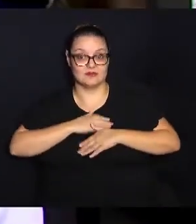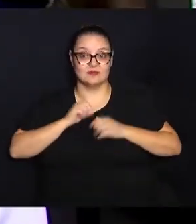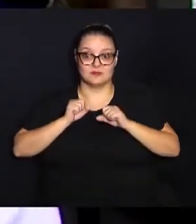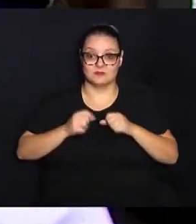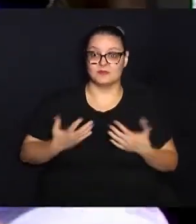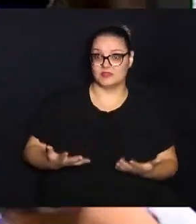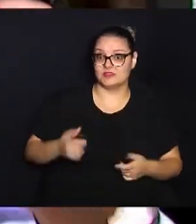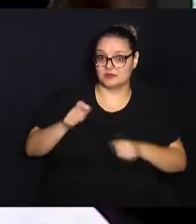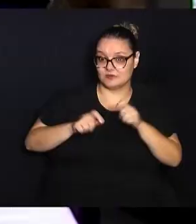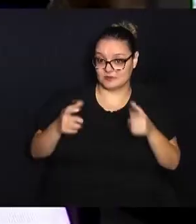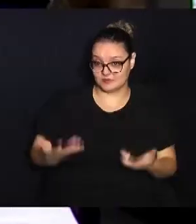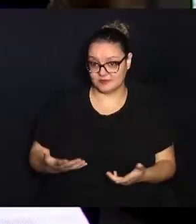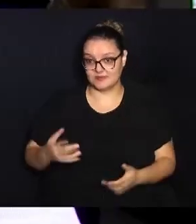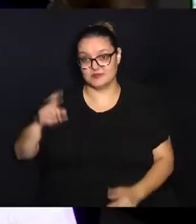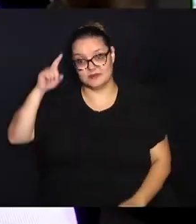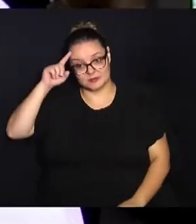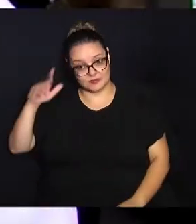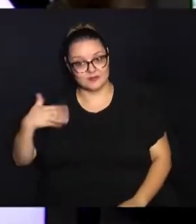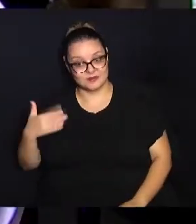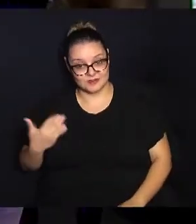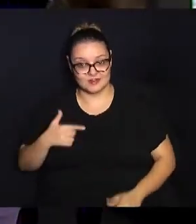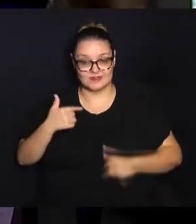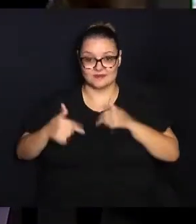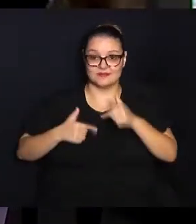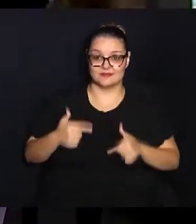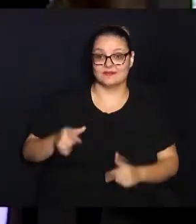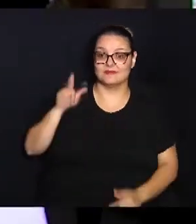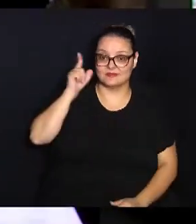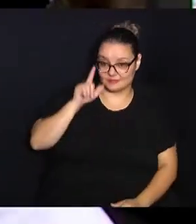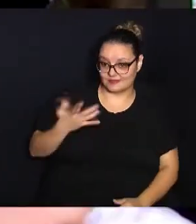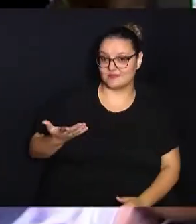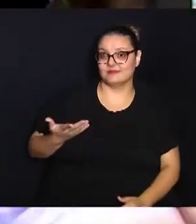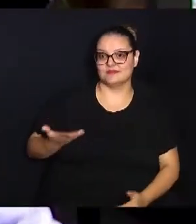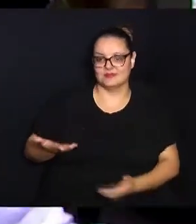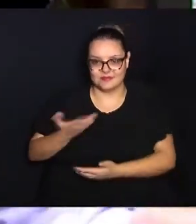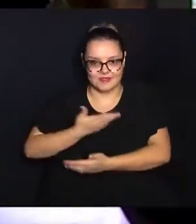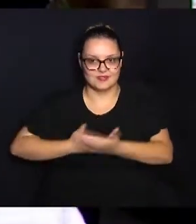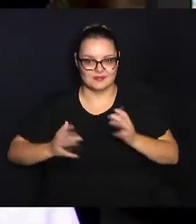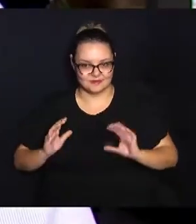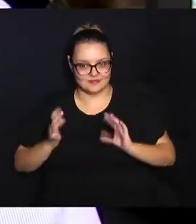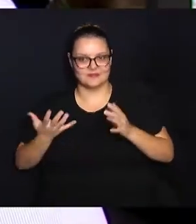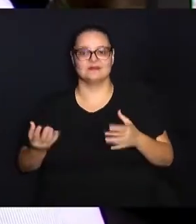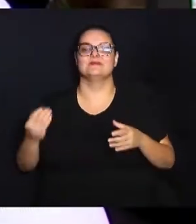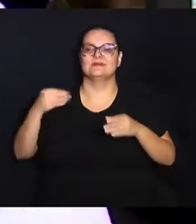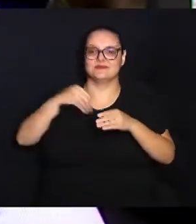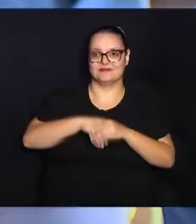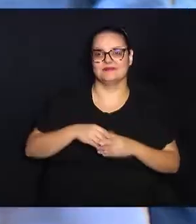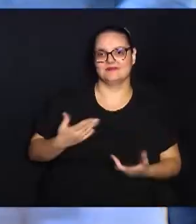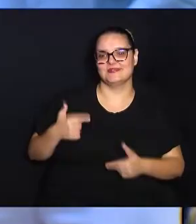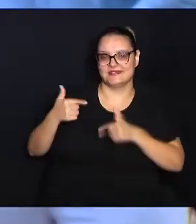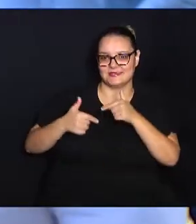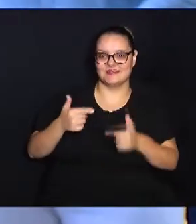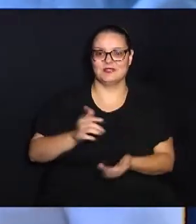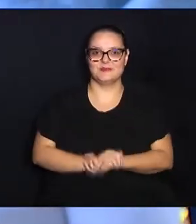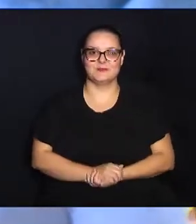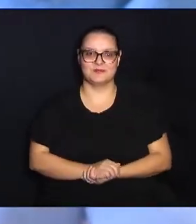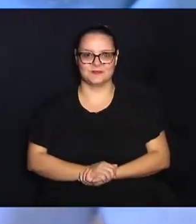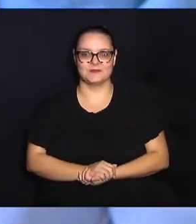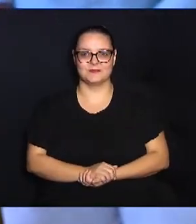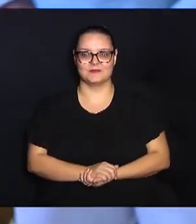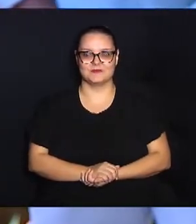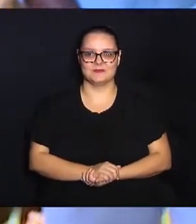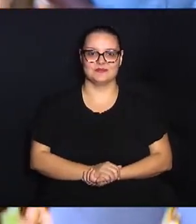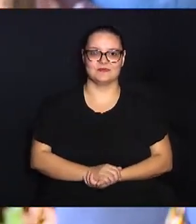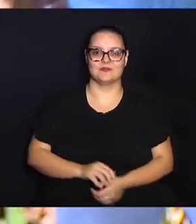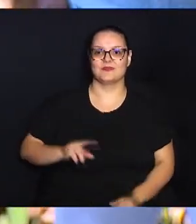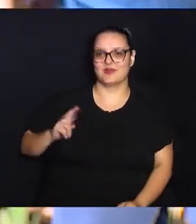com esse pessoal que a gente vive trabalhando, conseguir confraternizar um pouquinho, mesmo dentro do nosso trabalho. Comemoração para o Hugo